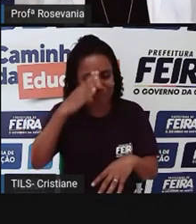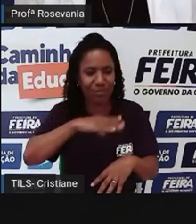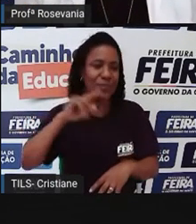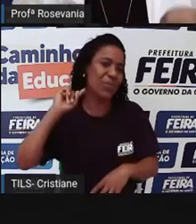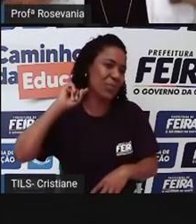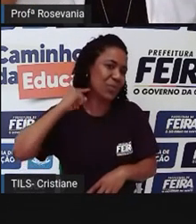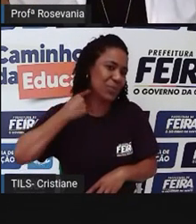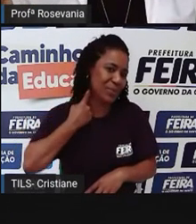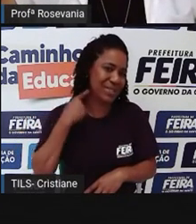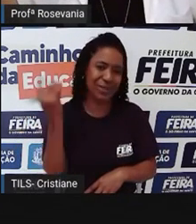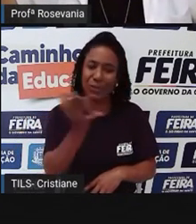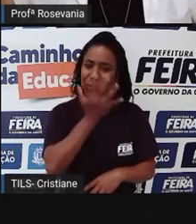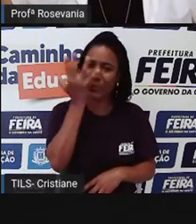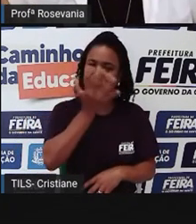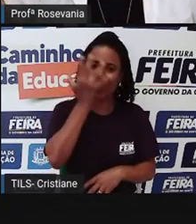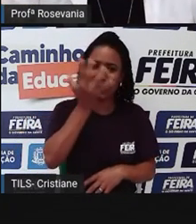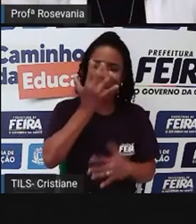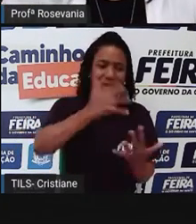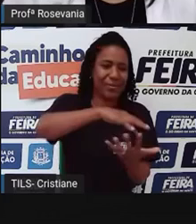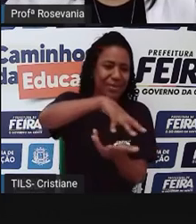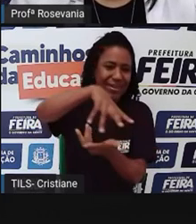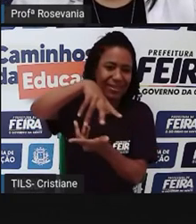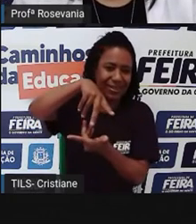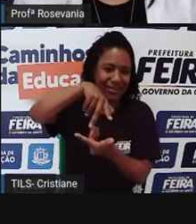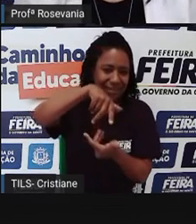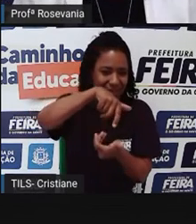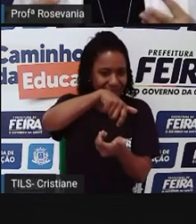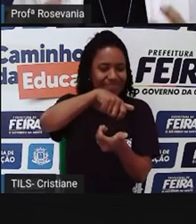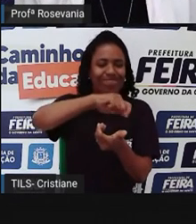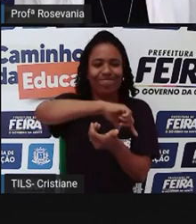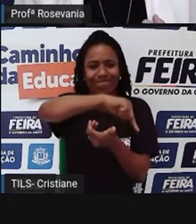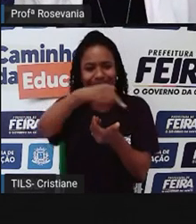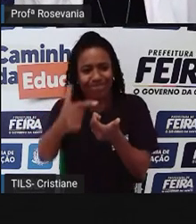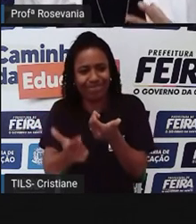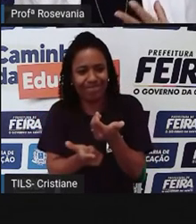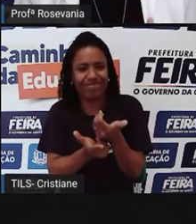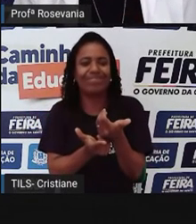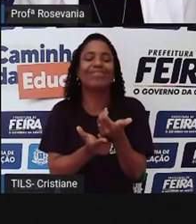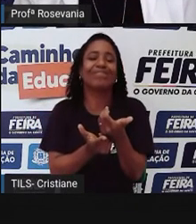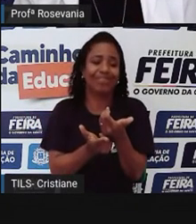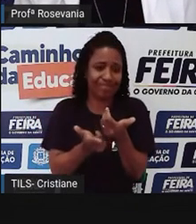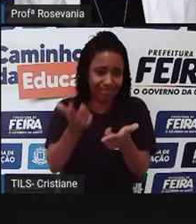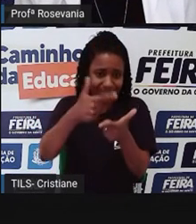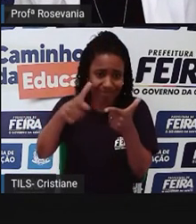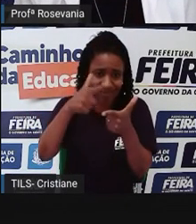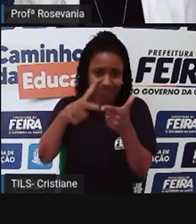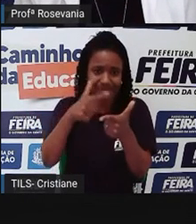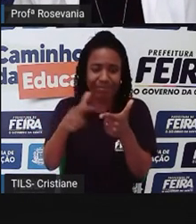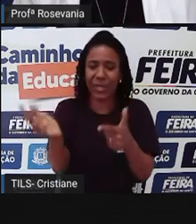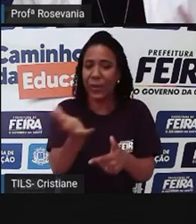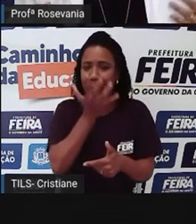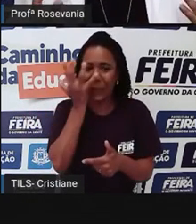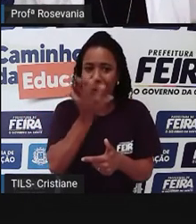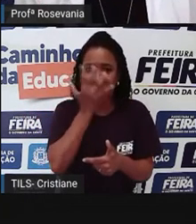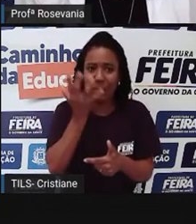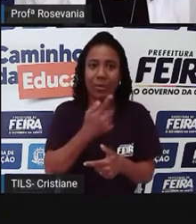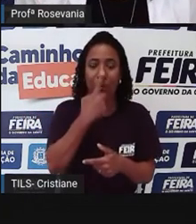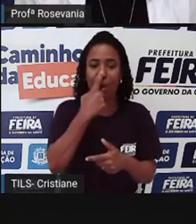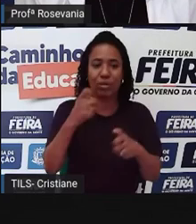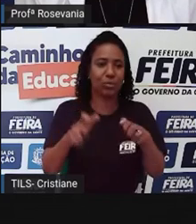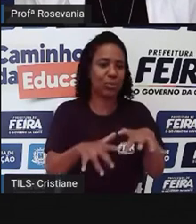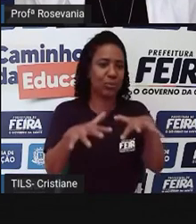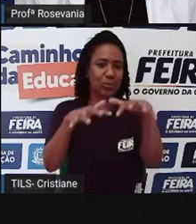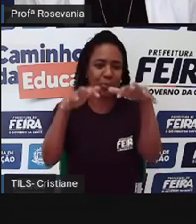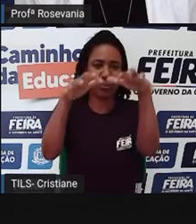e a gente ainda gera uma quantidade enorme de lixo e boa parte desse lixo, gente, que é o maior problema, poderia ser